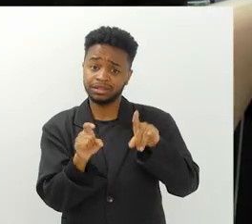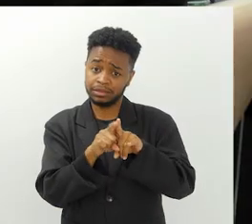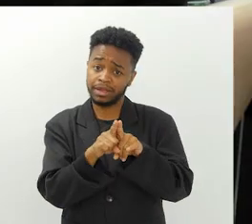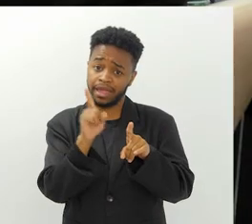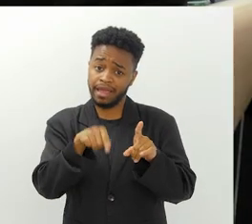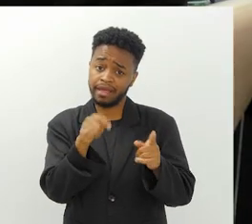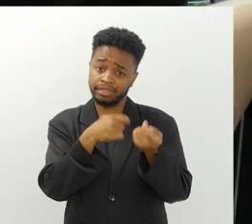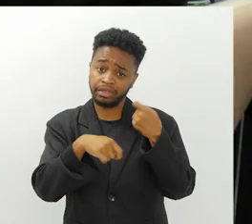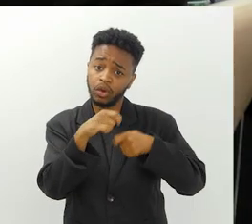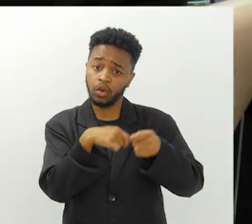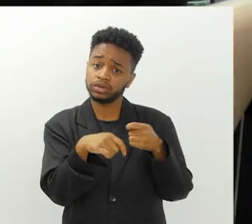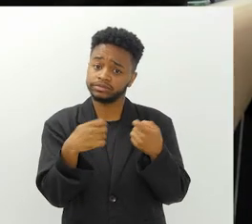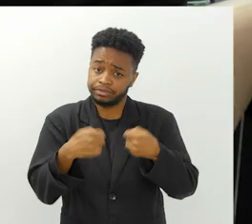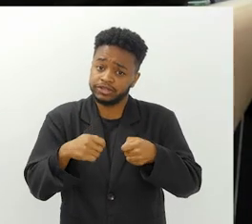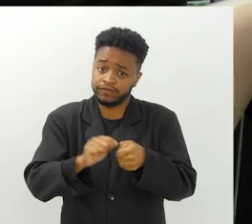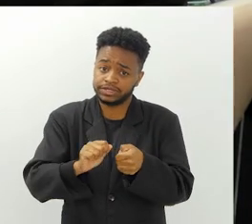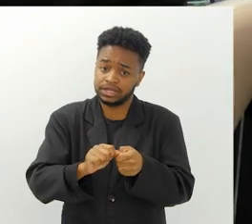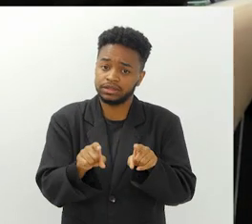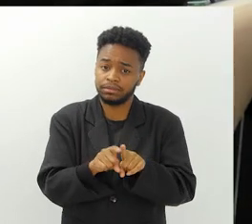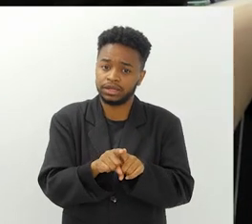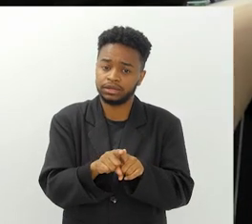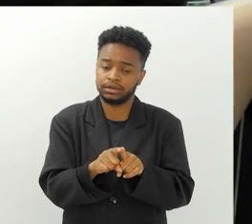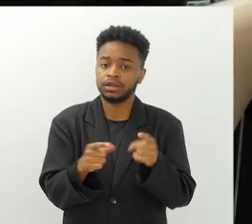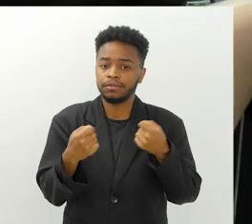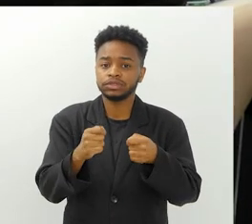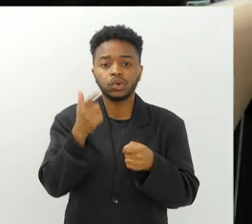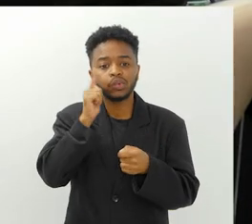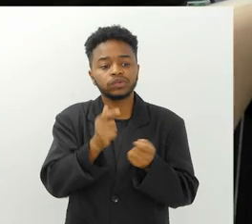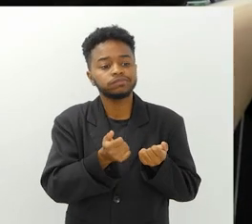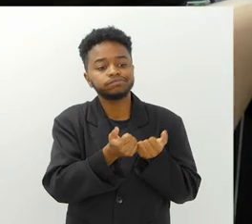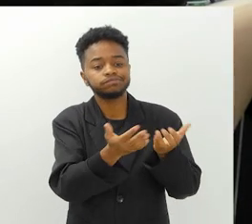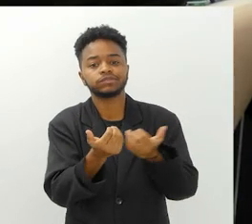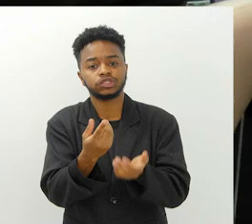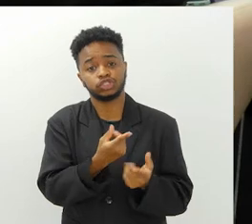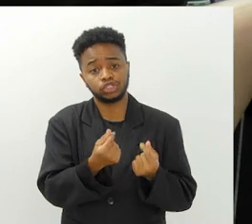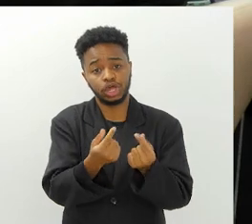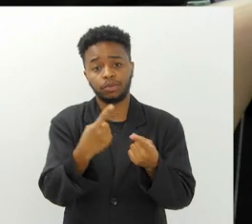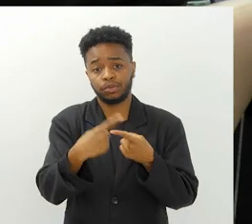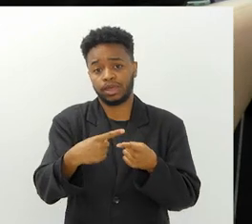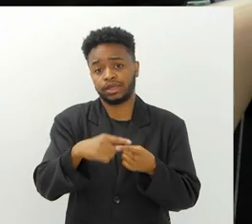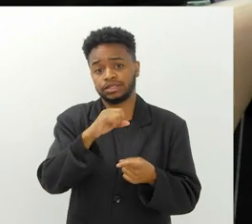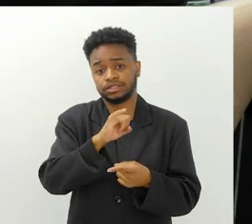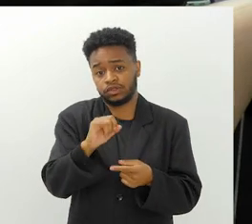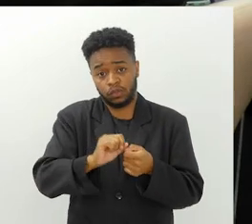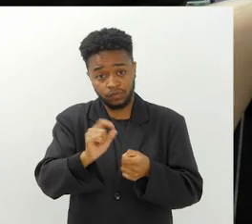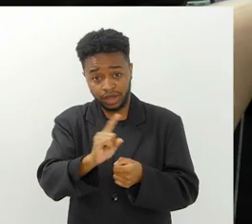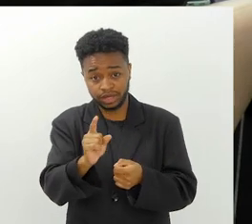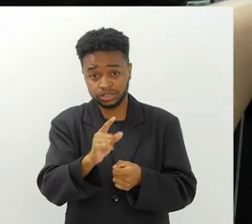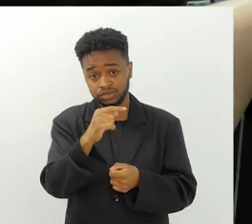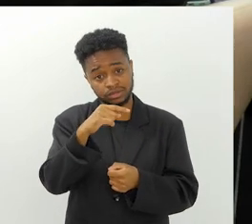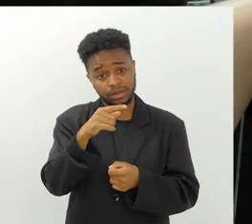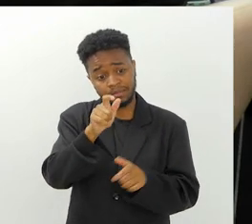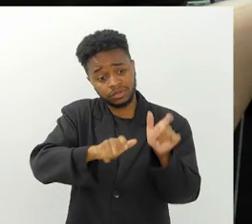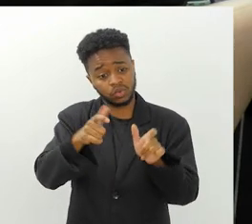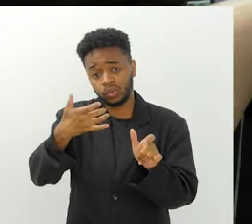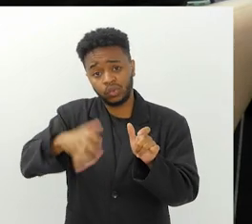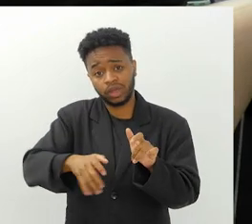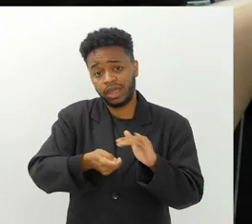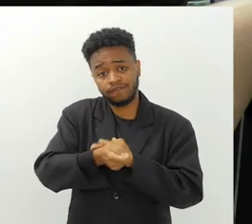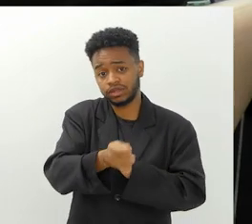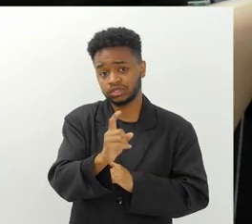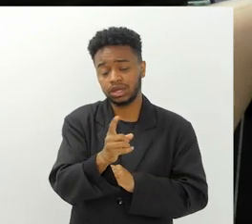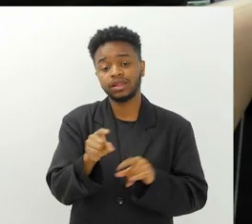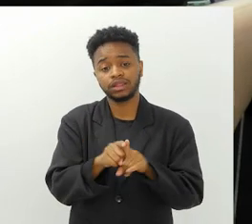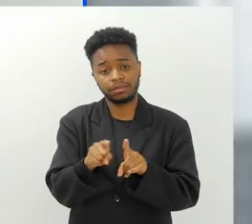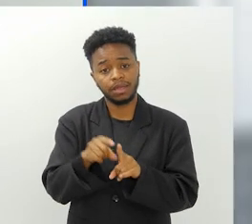as cooperativas são um negócio também. A gente tem que fazer esse negócio ser viável. Senão, ninguém vai querer investir nisso. E é aí que vem exatamente